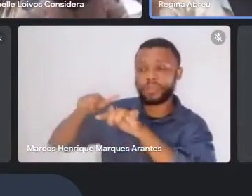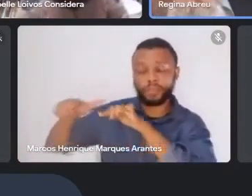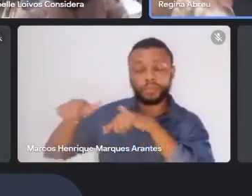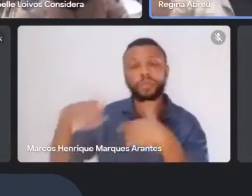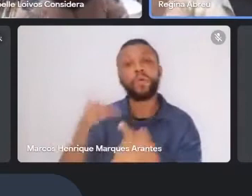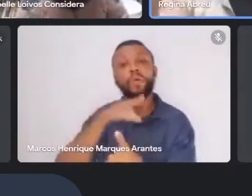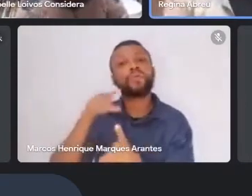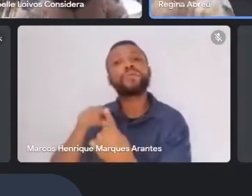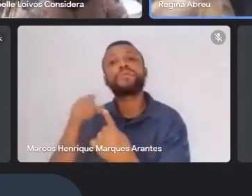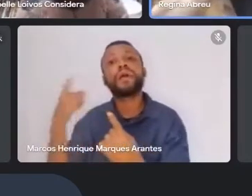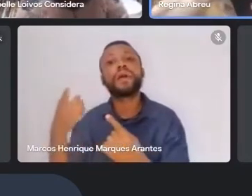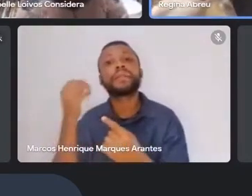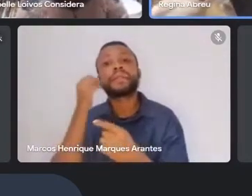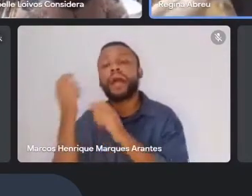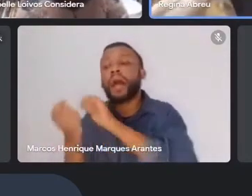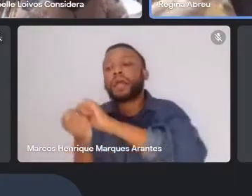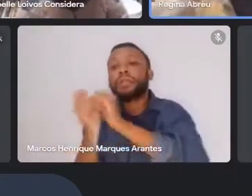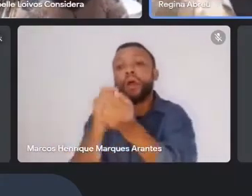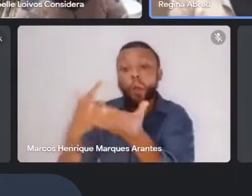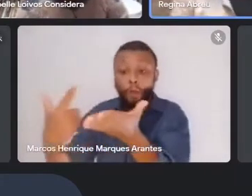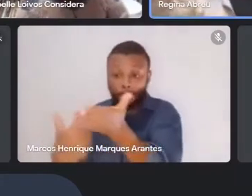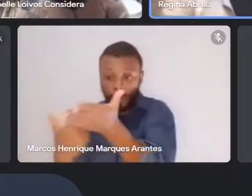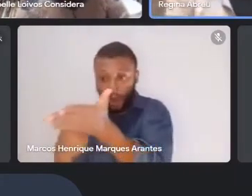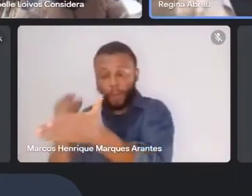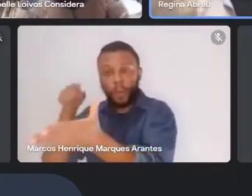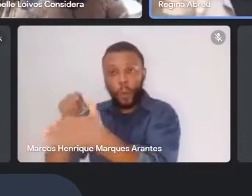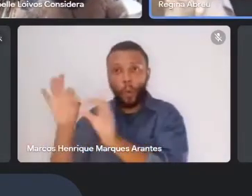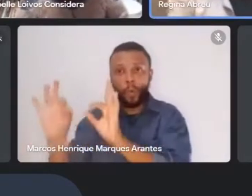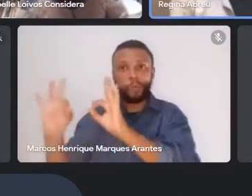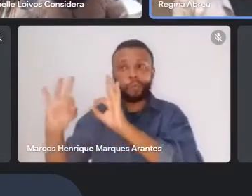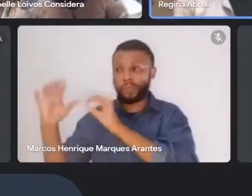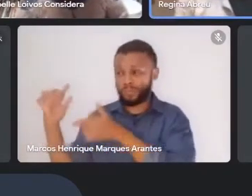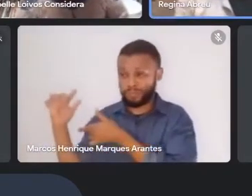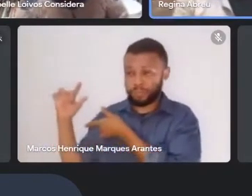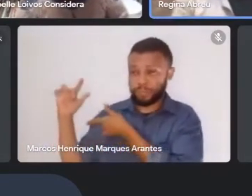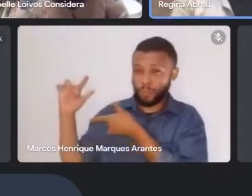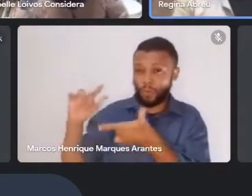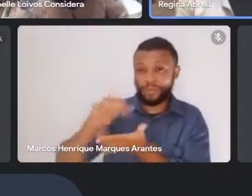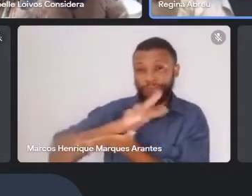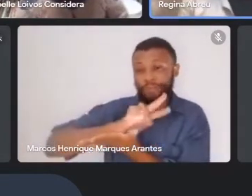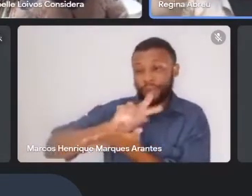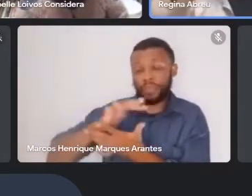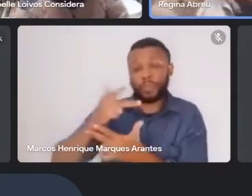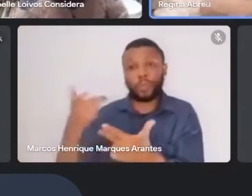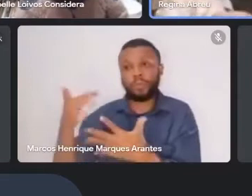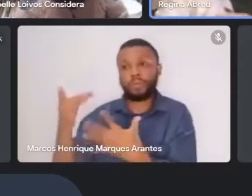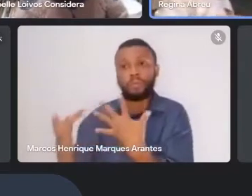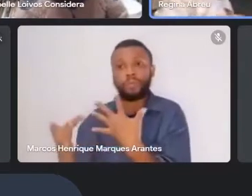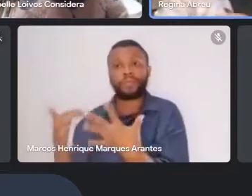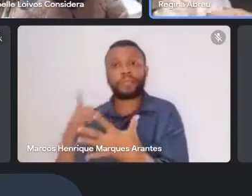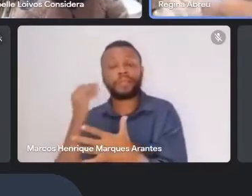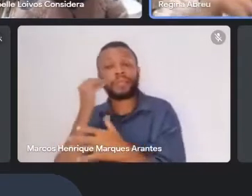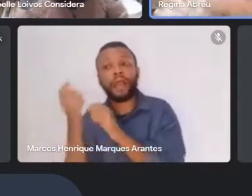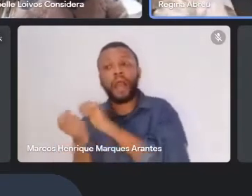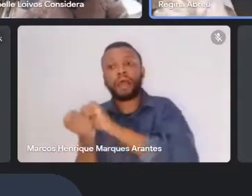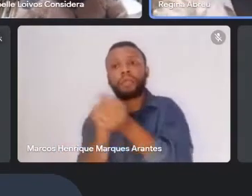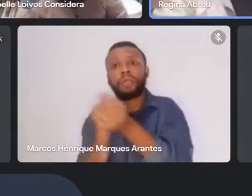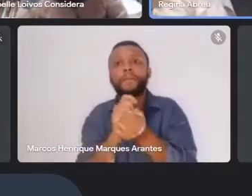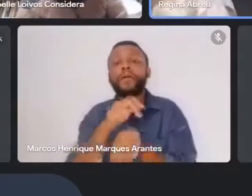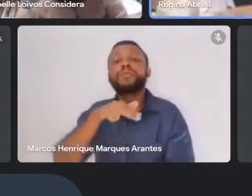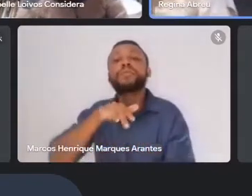aproximar, né? Uma obra que traz muitas coisas, assim, mas aproximar para o nível local